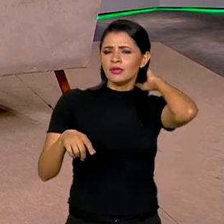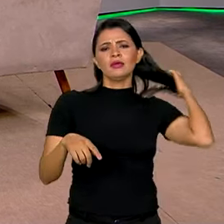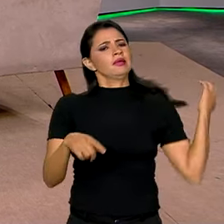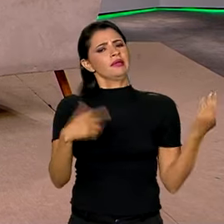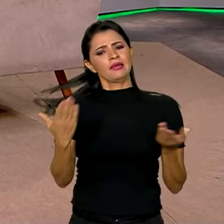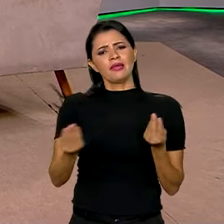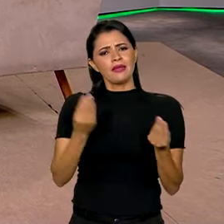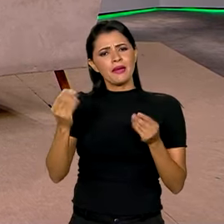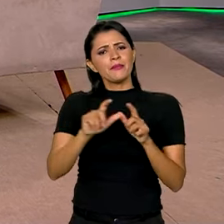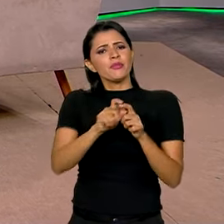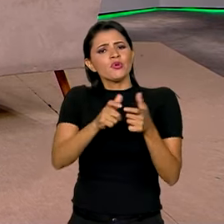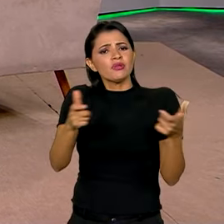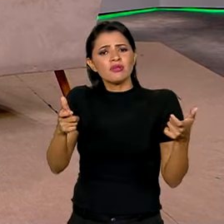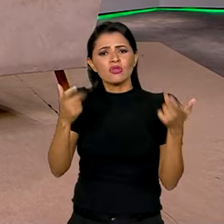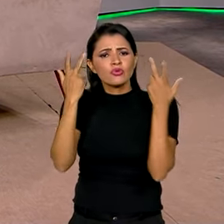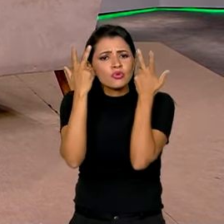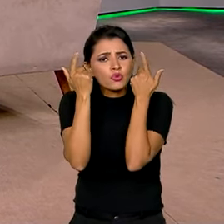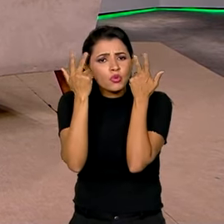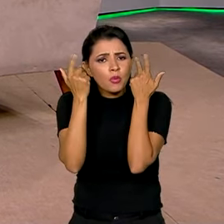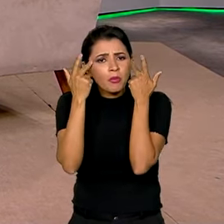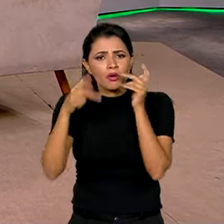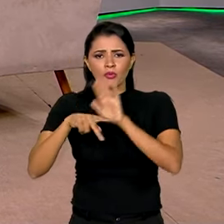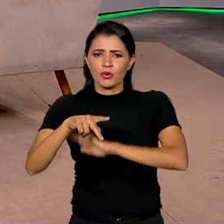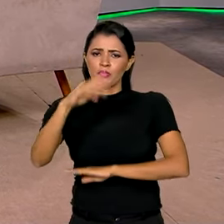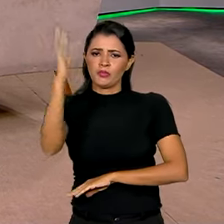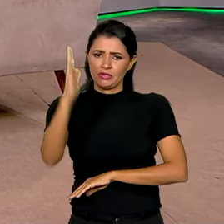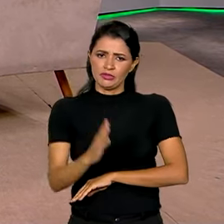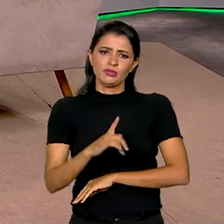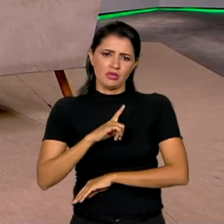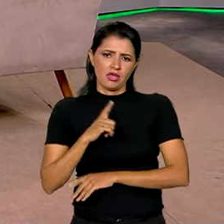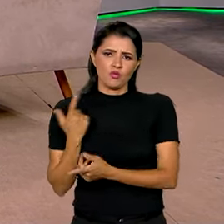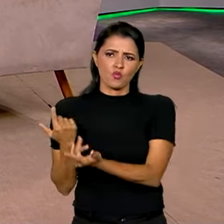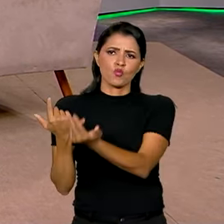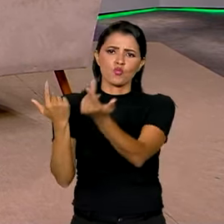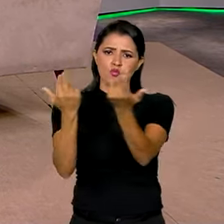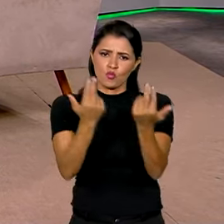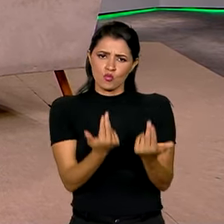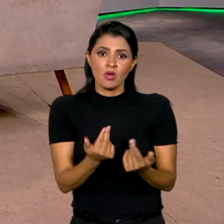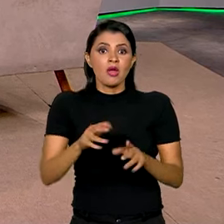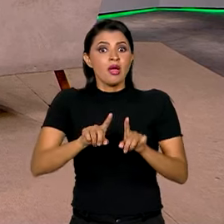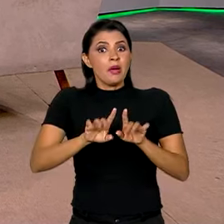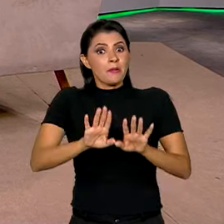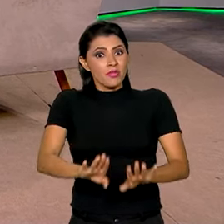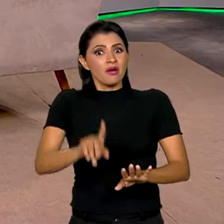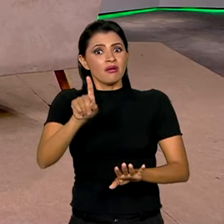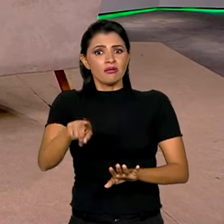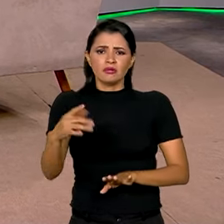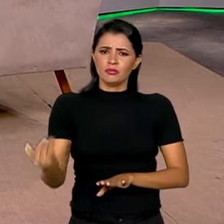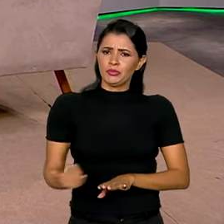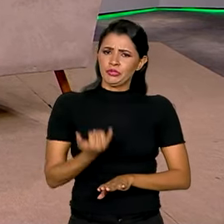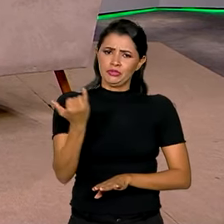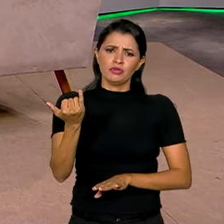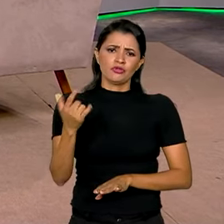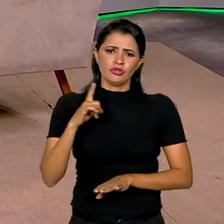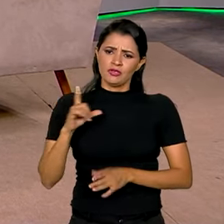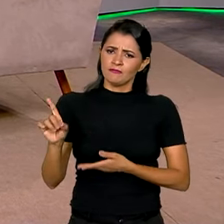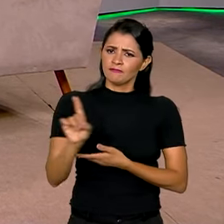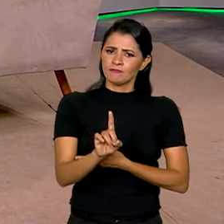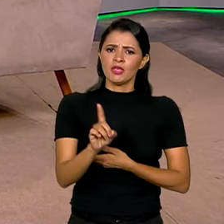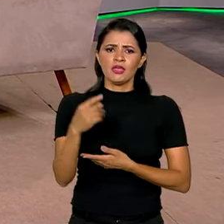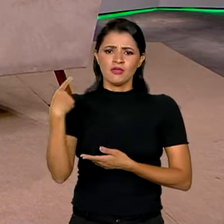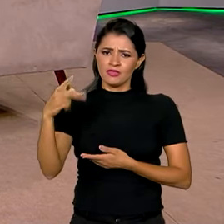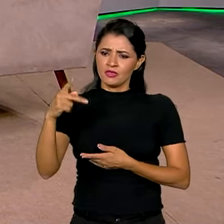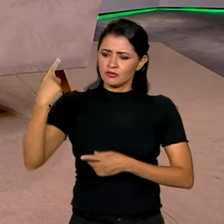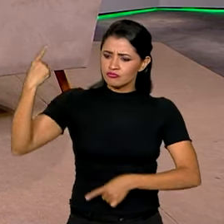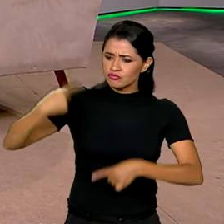em grande maioria, comuns ao Brasil inteiro, mas é muito importante que eles venham dessa